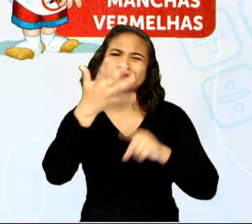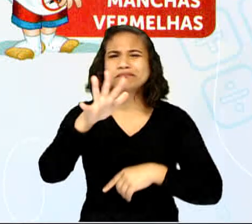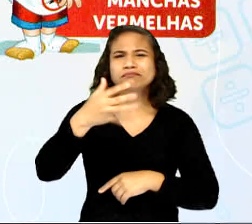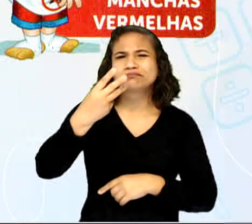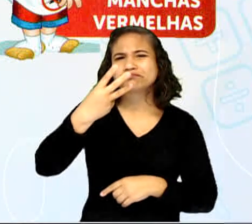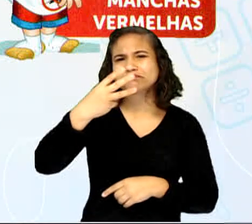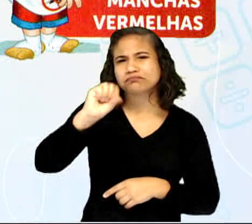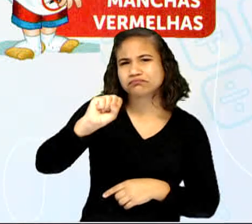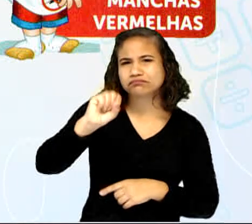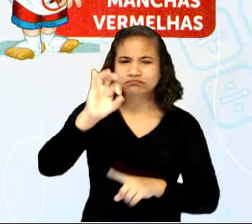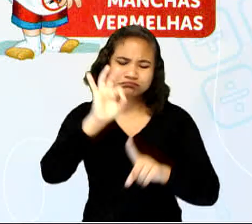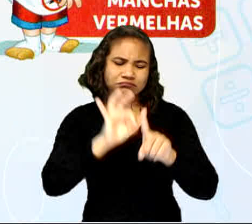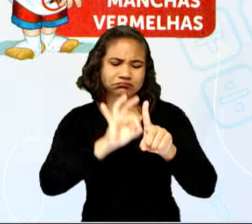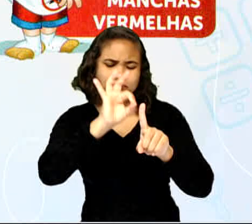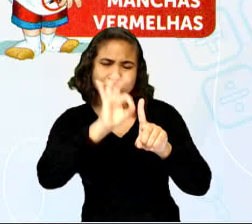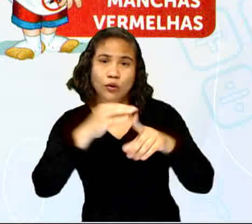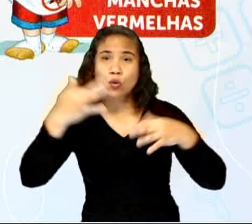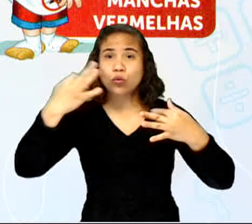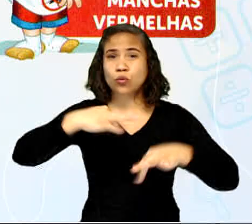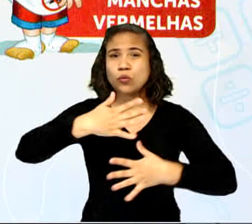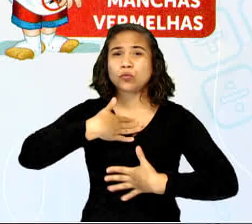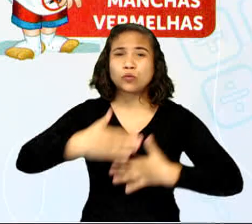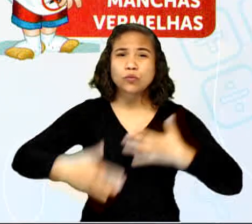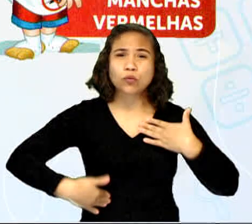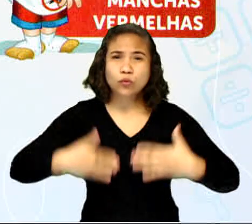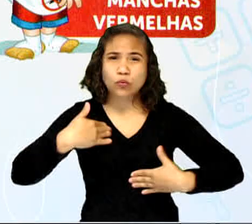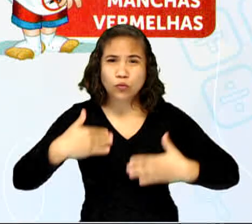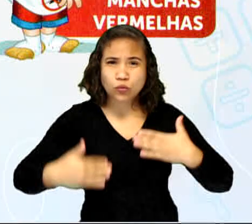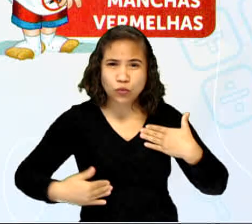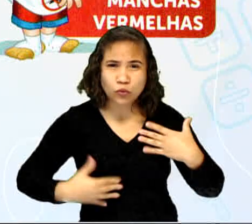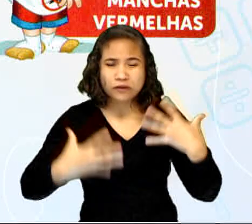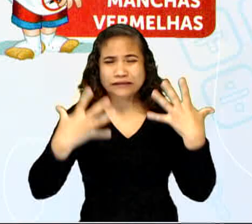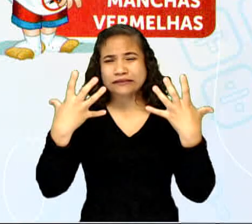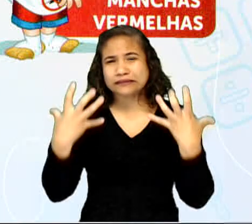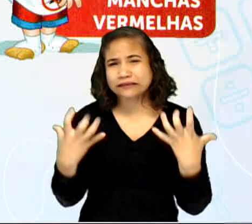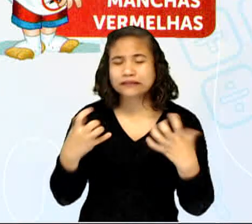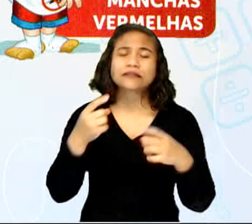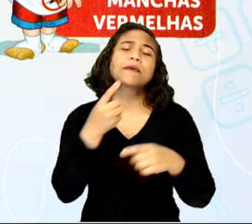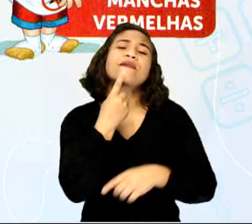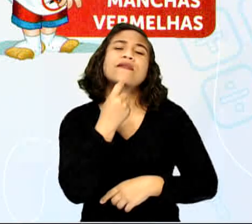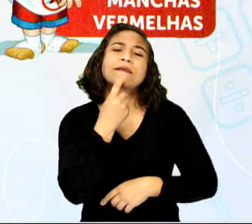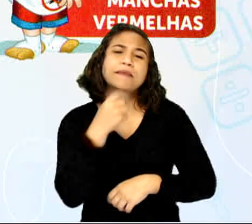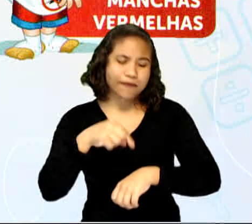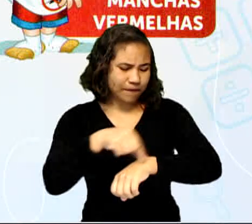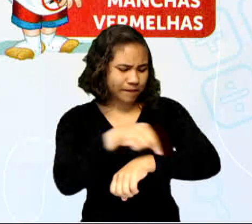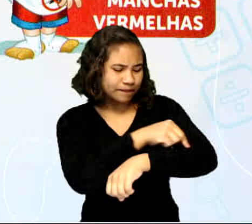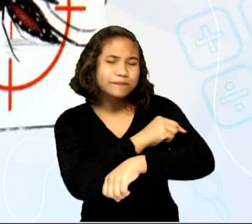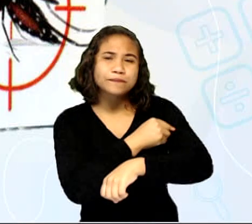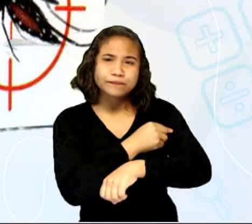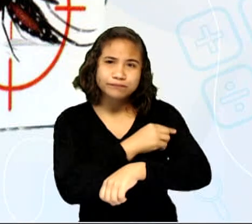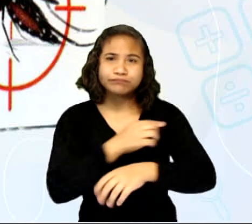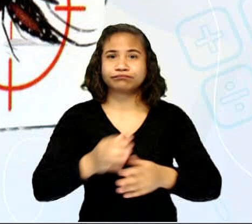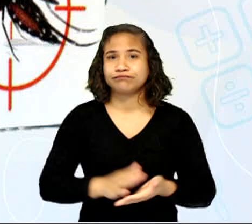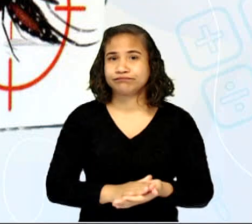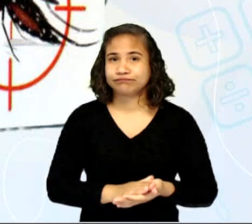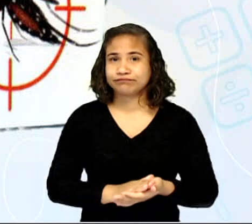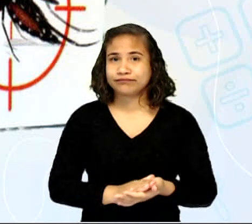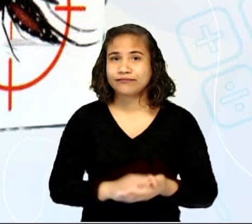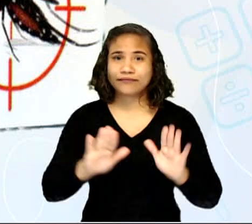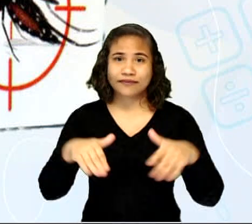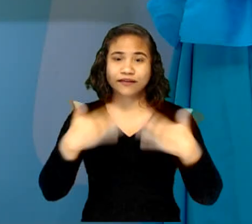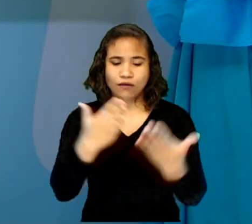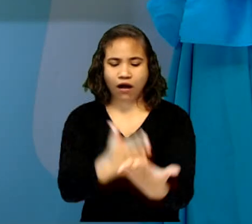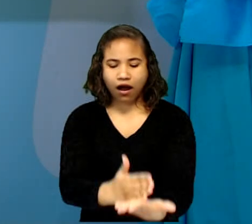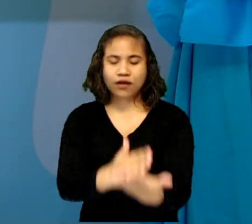graus, dores nas articulações e manchas vermelhas no corpo. Isso para nos ajudar